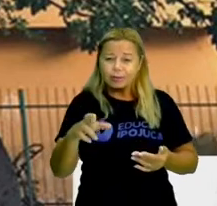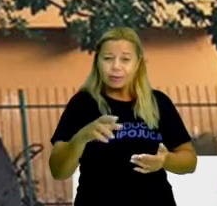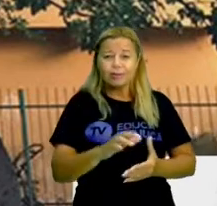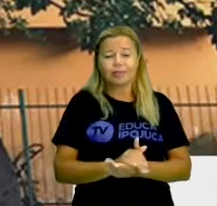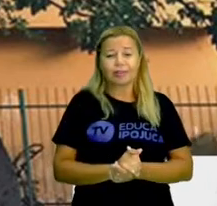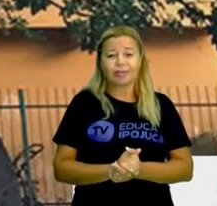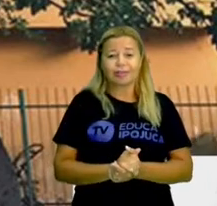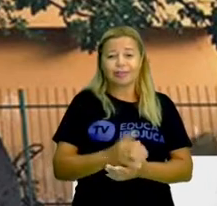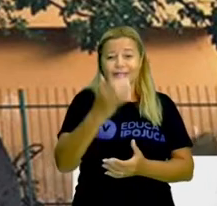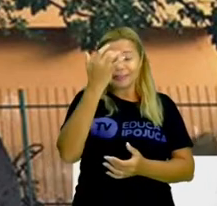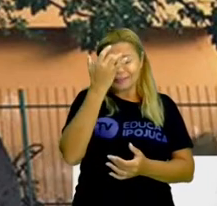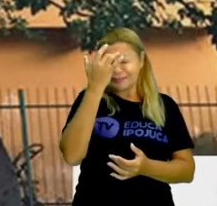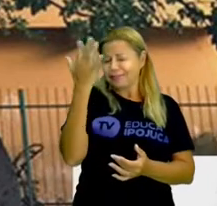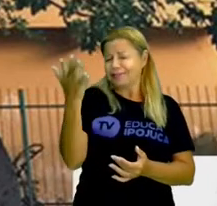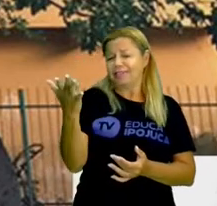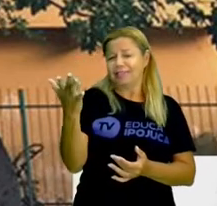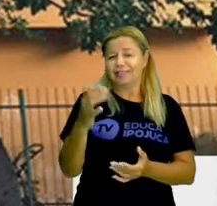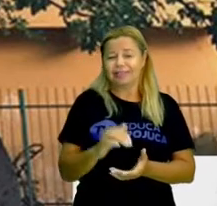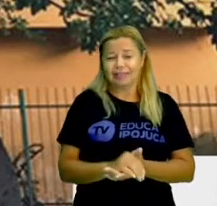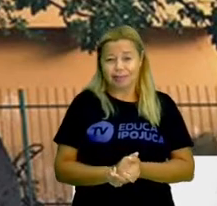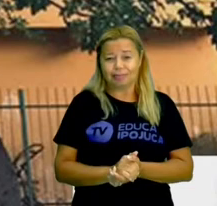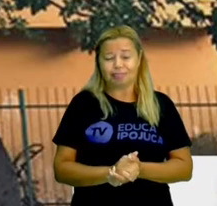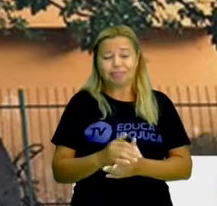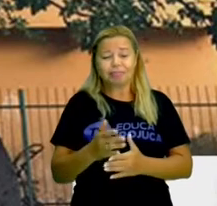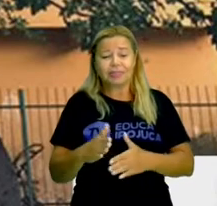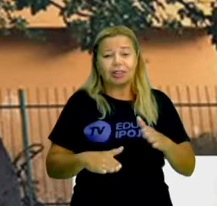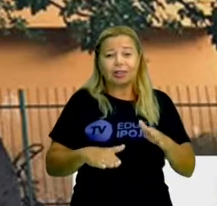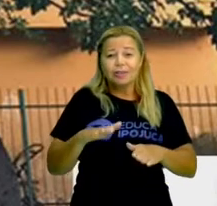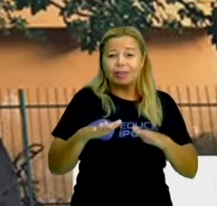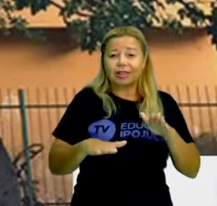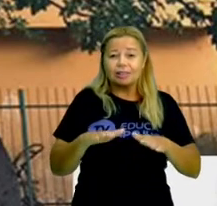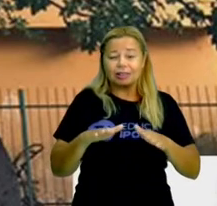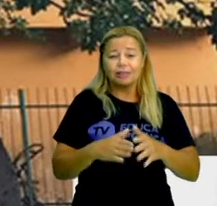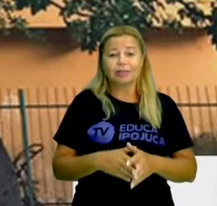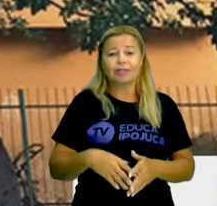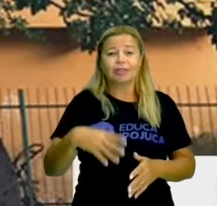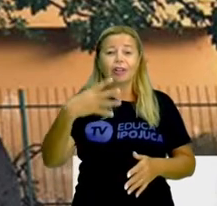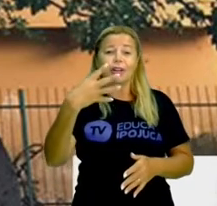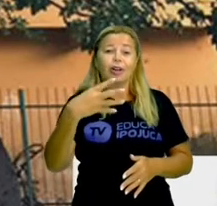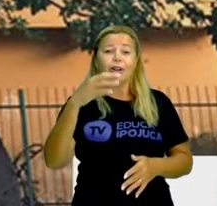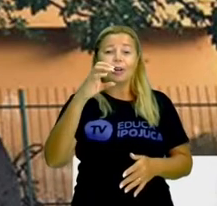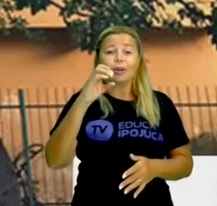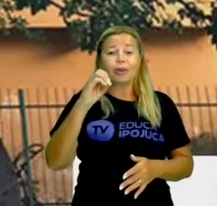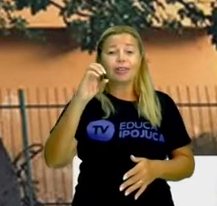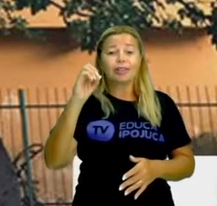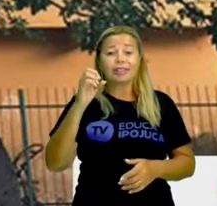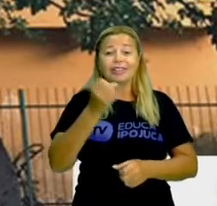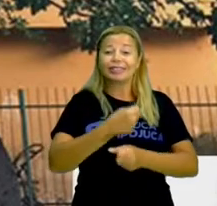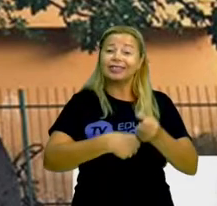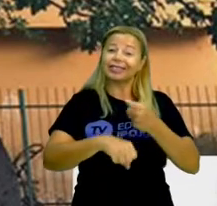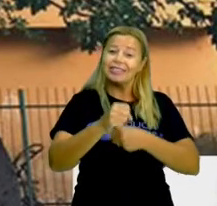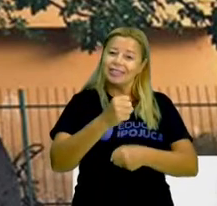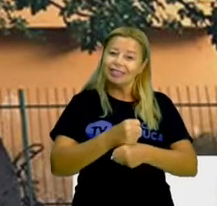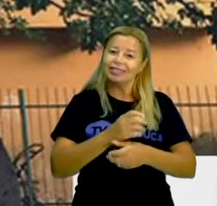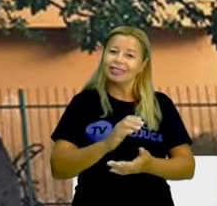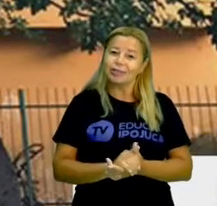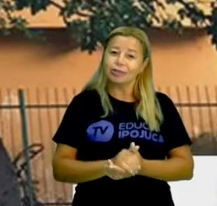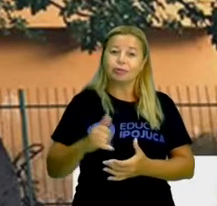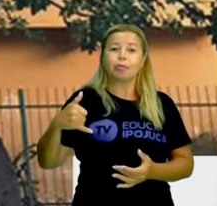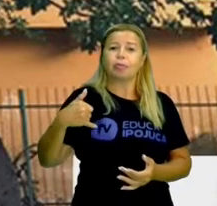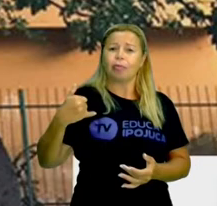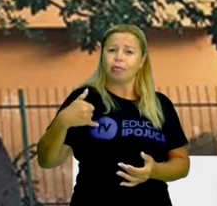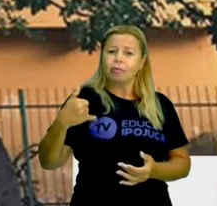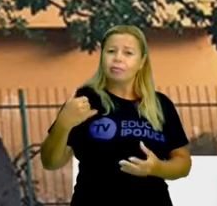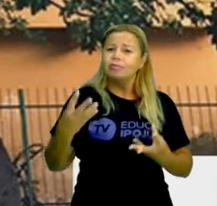Facinho. Acertou quem disse aproximadamente 400 anos. Pois é. É muita idade.